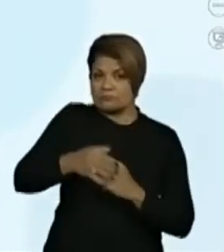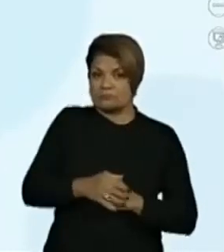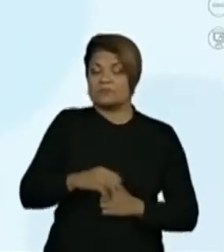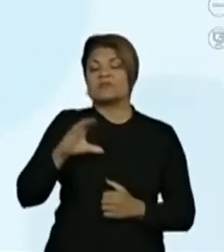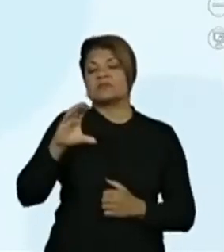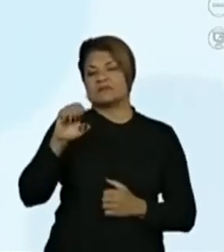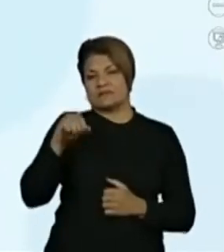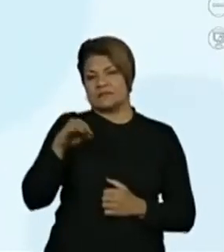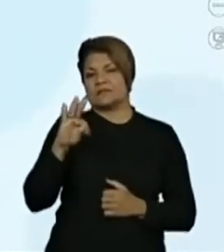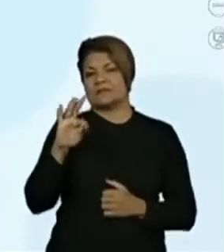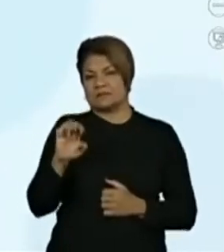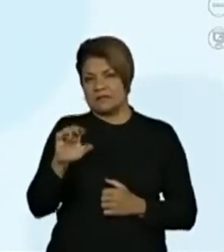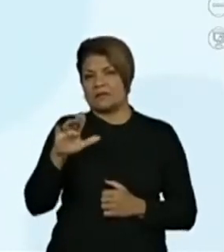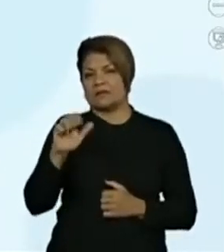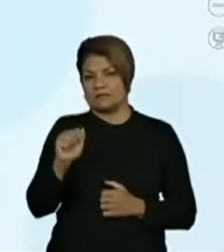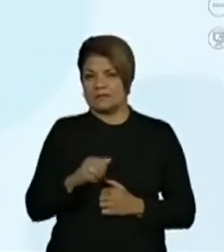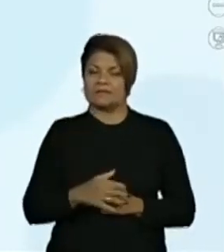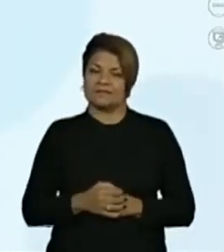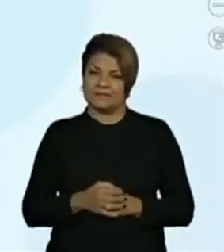centena. Centena. 9 centenas.